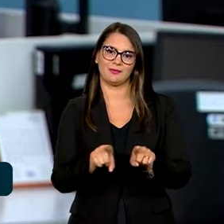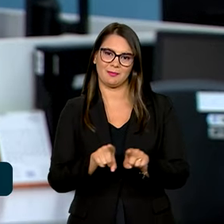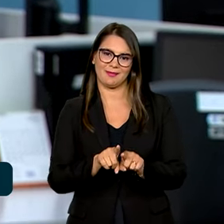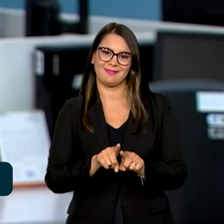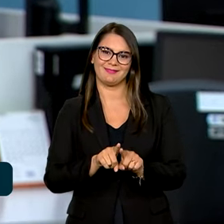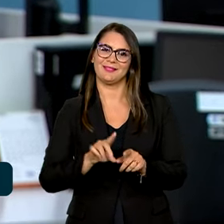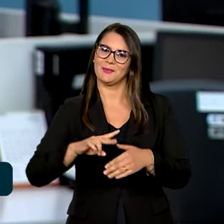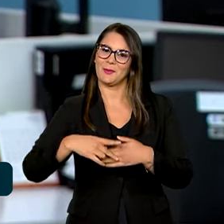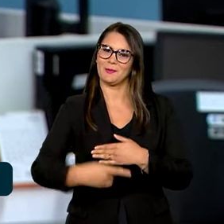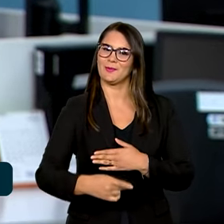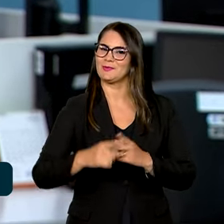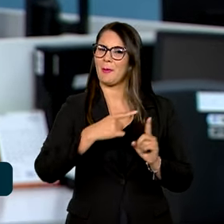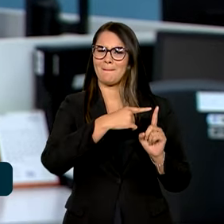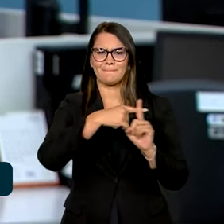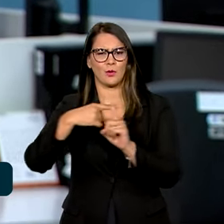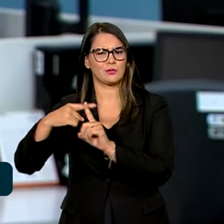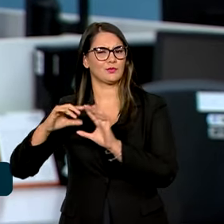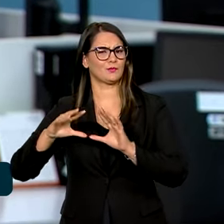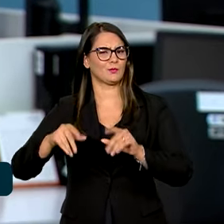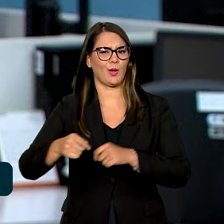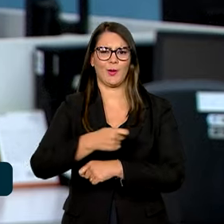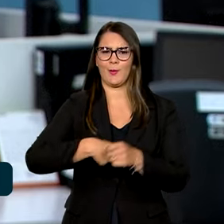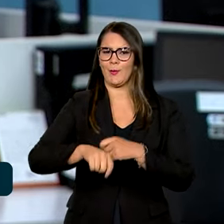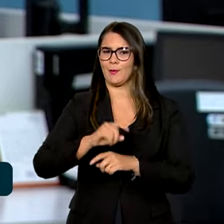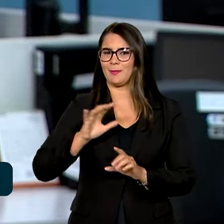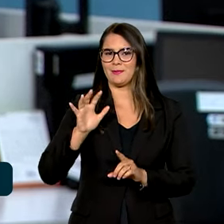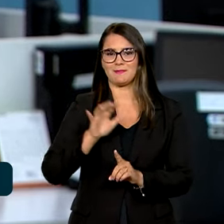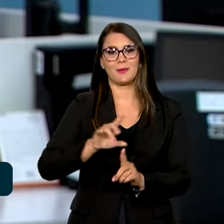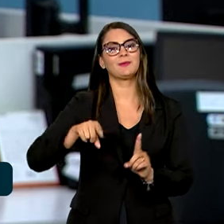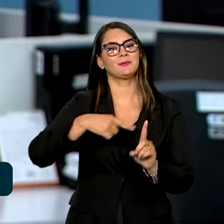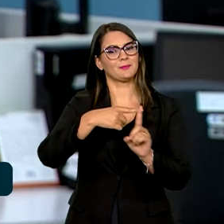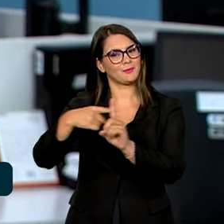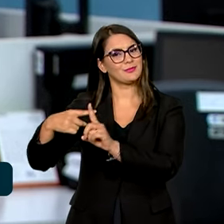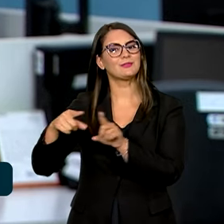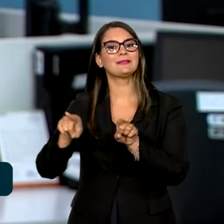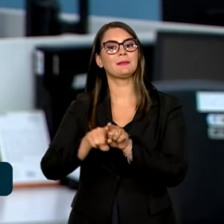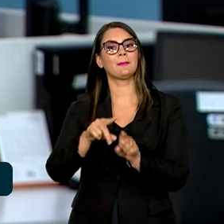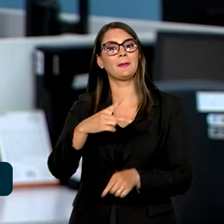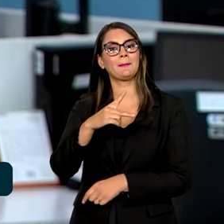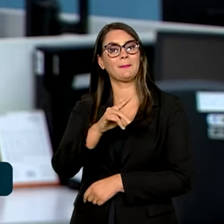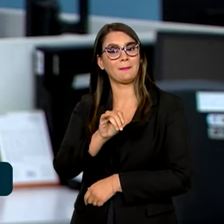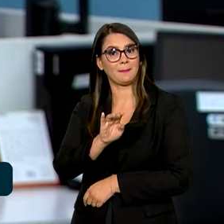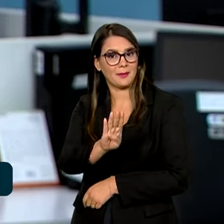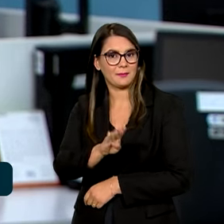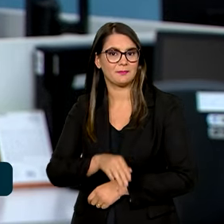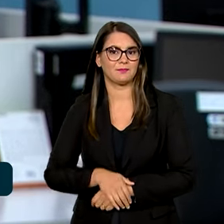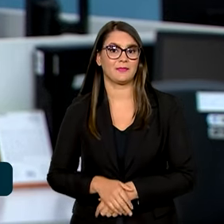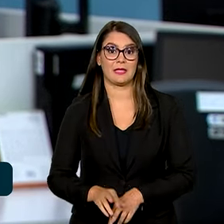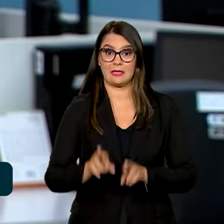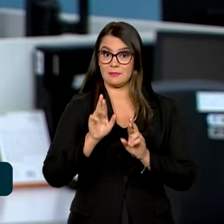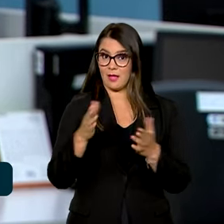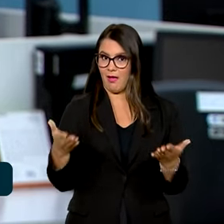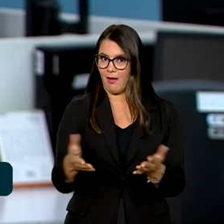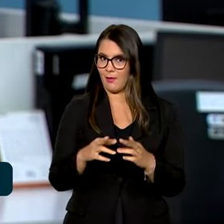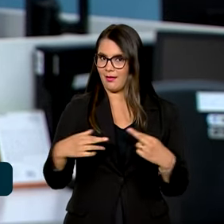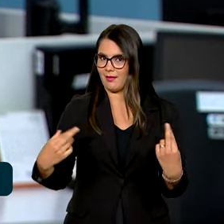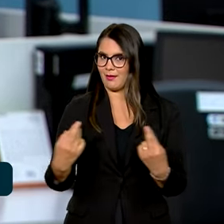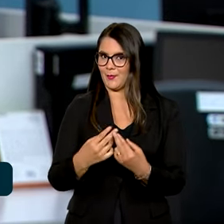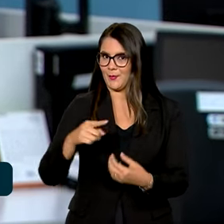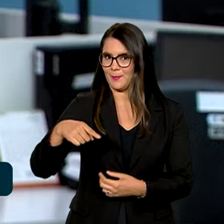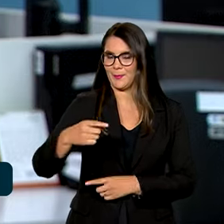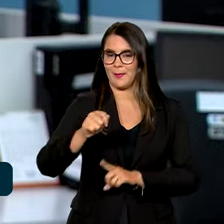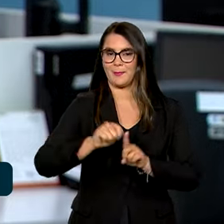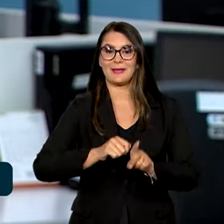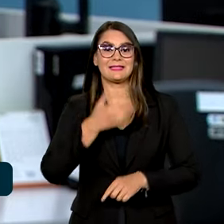o efeito é positivo sobre toda a economia, com impactos positivos também sobre o PIB. A expectativa agora pra próxima reunião, que é em